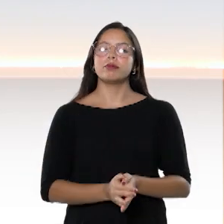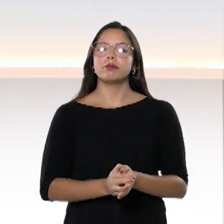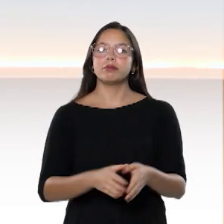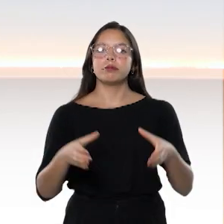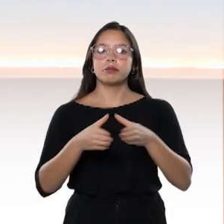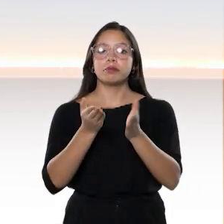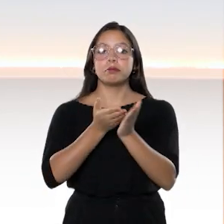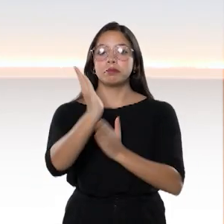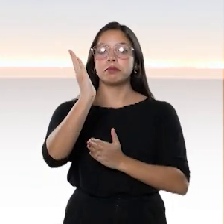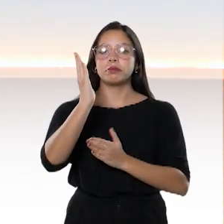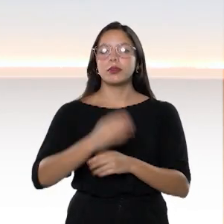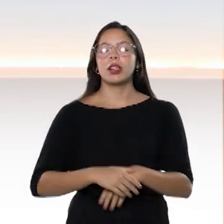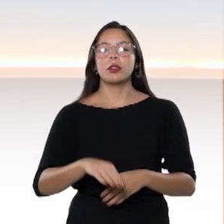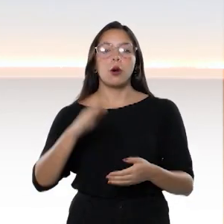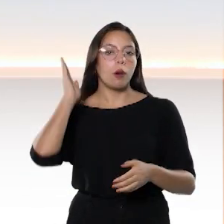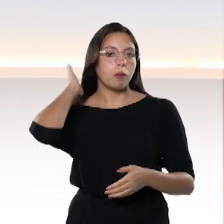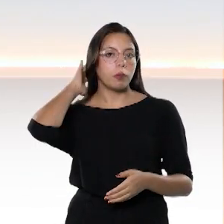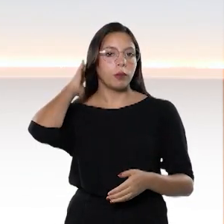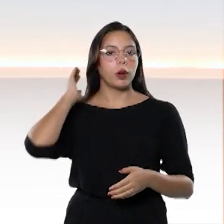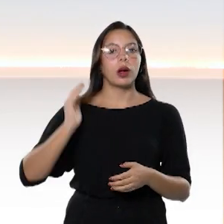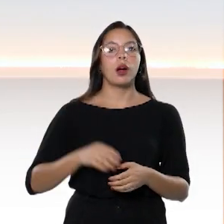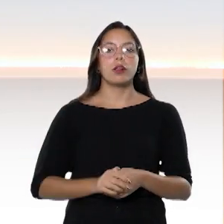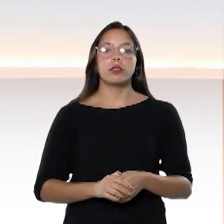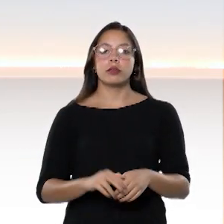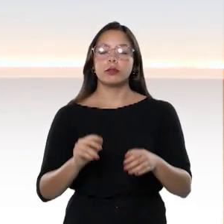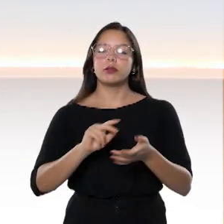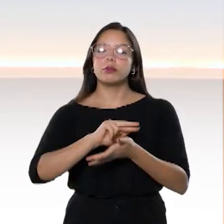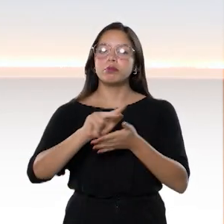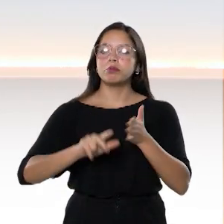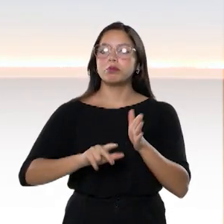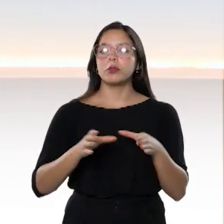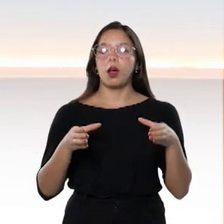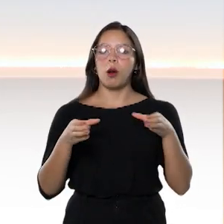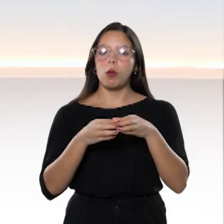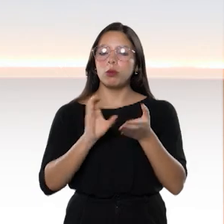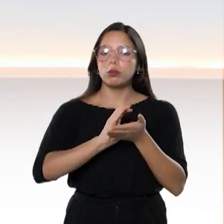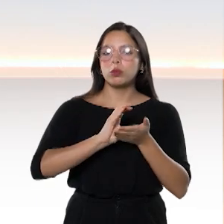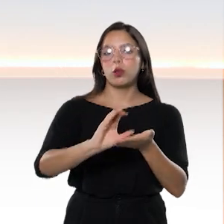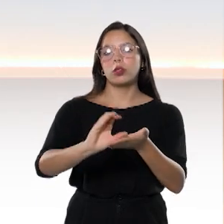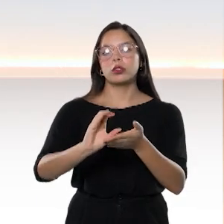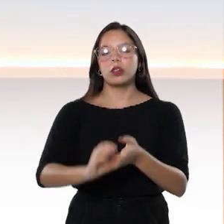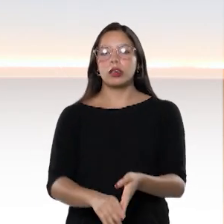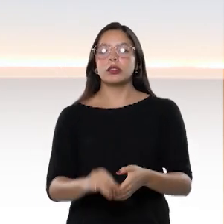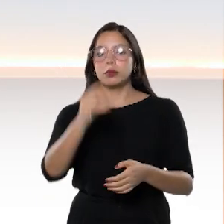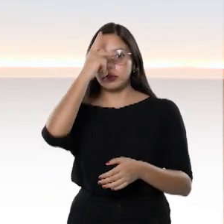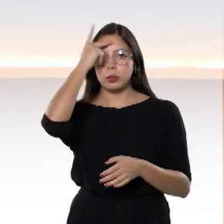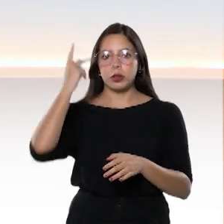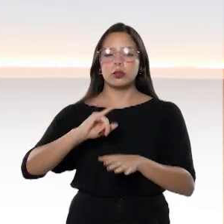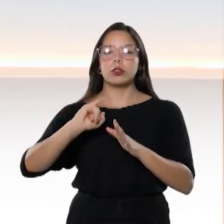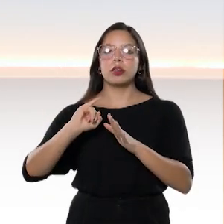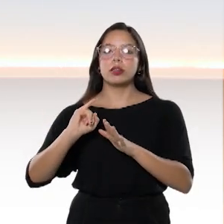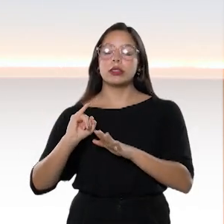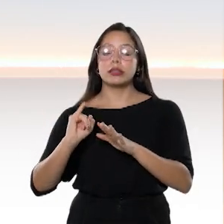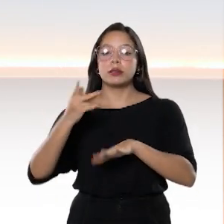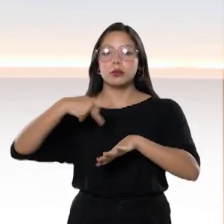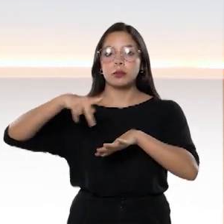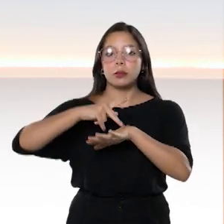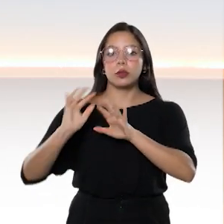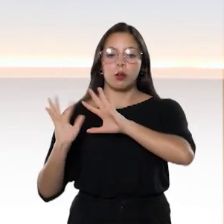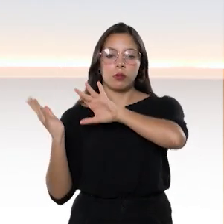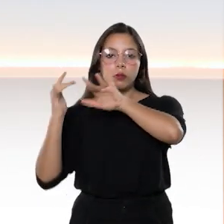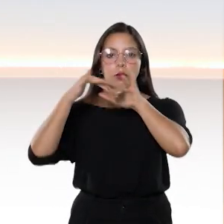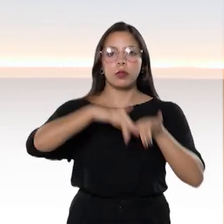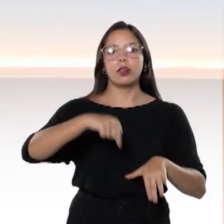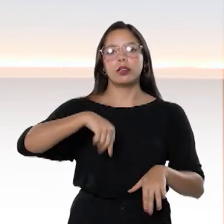Pará a criação do Conselho Estadual de Migrantes. Essa é uma luta do Ministério Público Federal desde 2022, quando foi